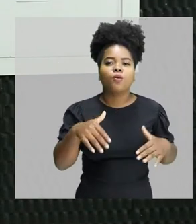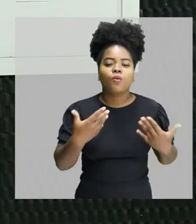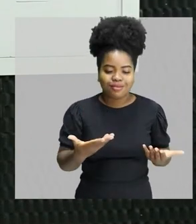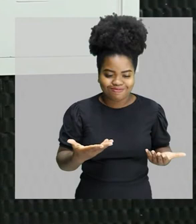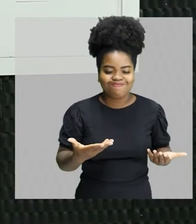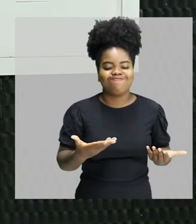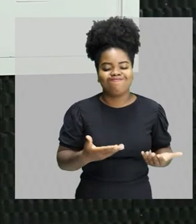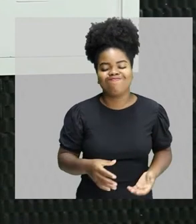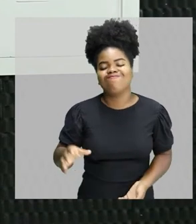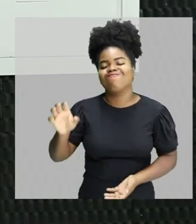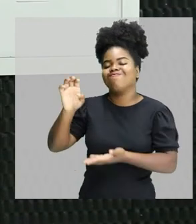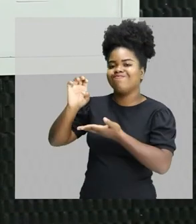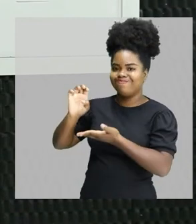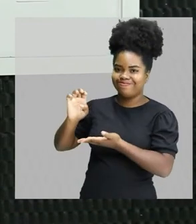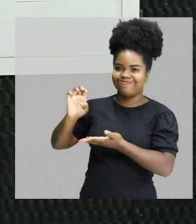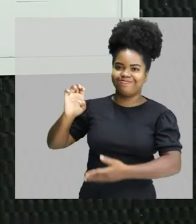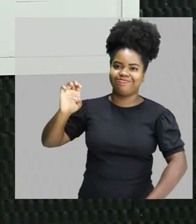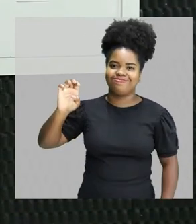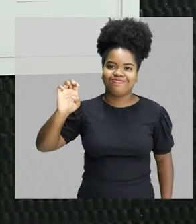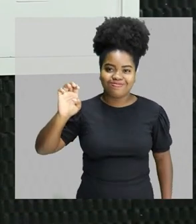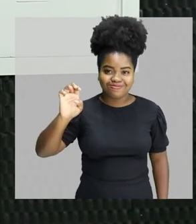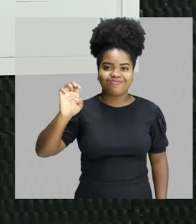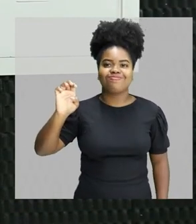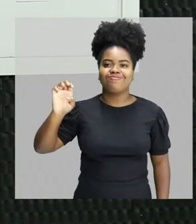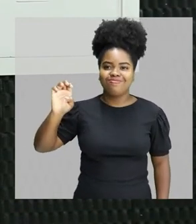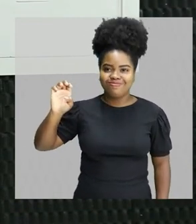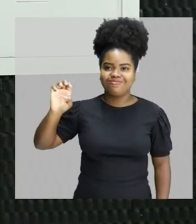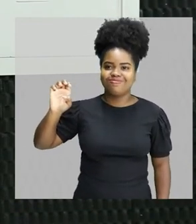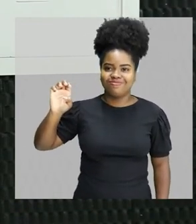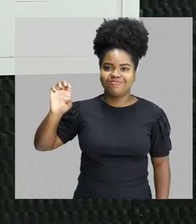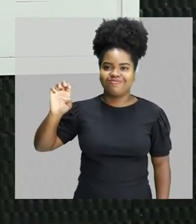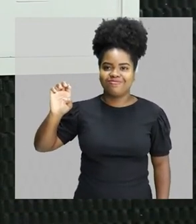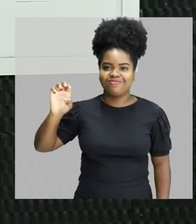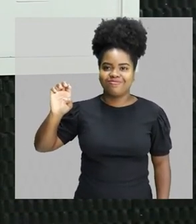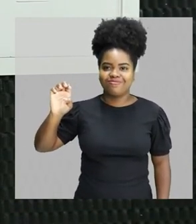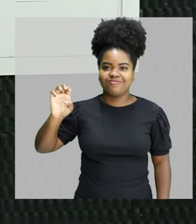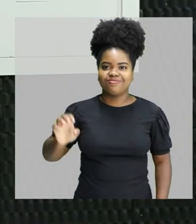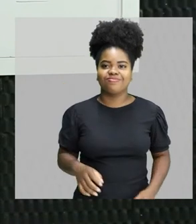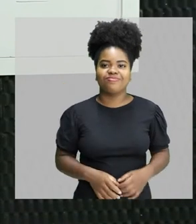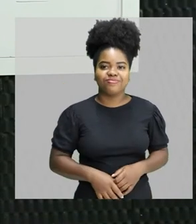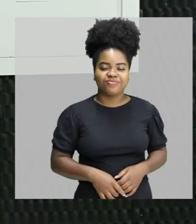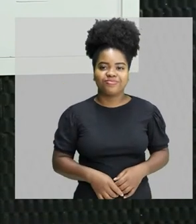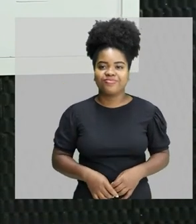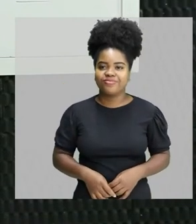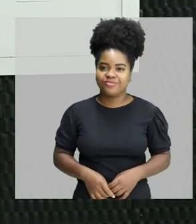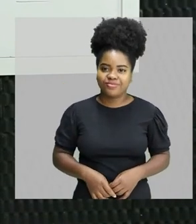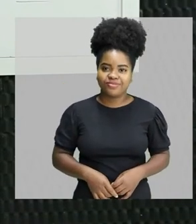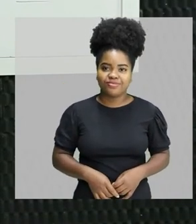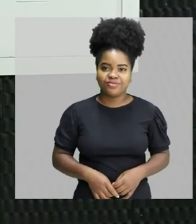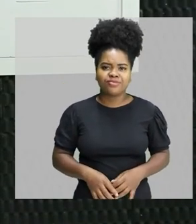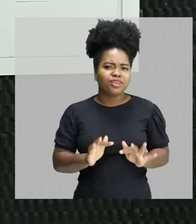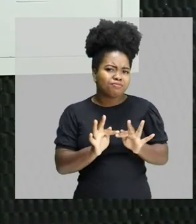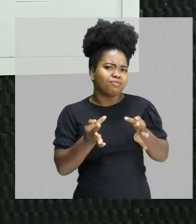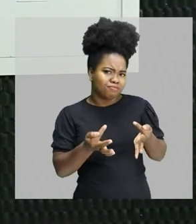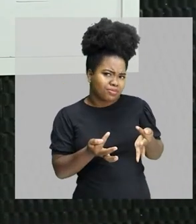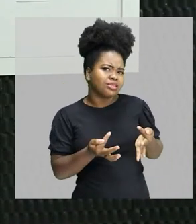é a letra E. Uma diminuição no comprimento de onda. Ok? Então, viram como é bem